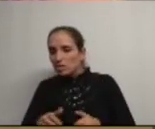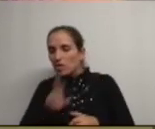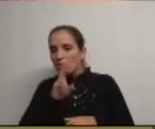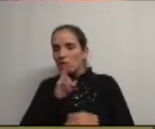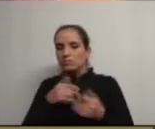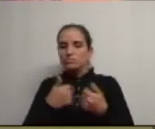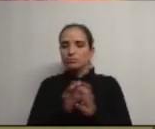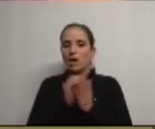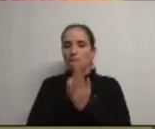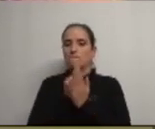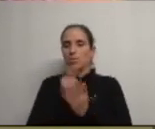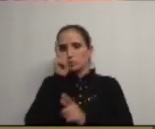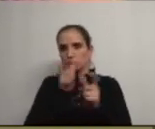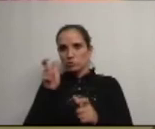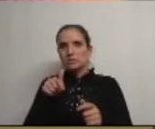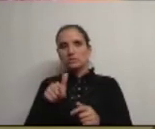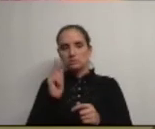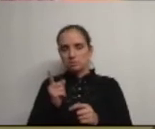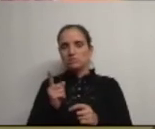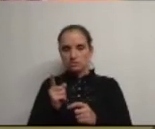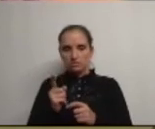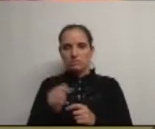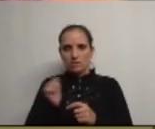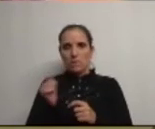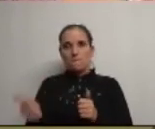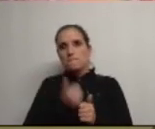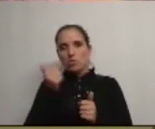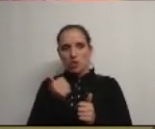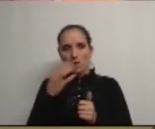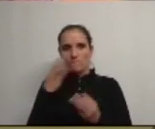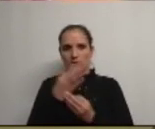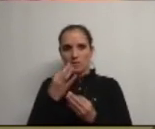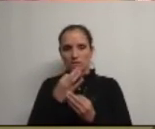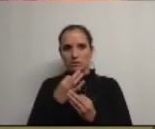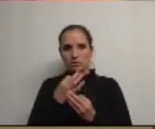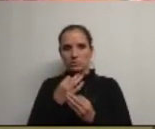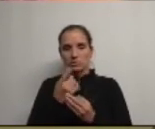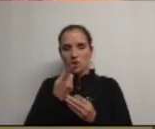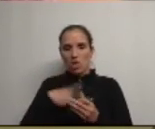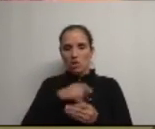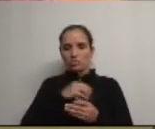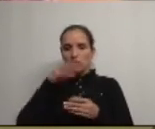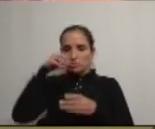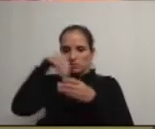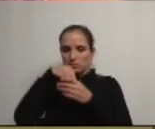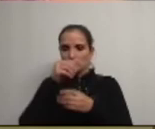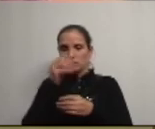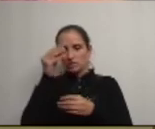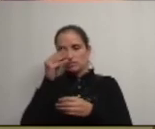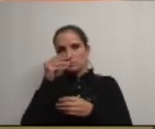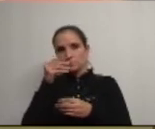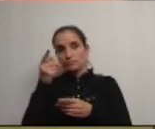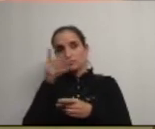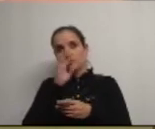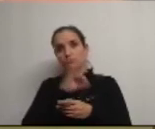apoio às pessoas e aqui assim estávamos a melhorar o nosso interior e a dar condições senhor